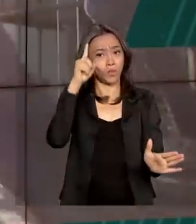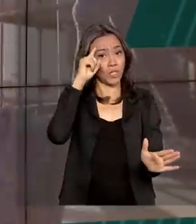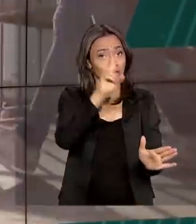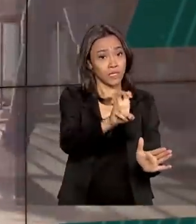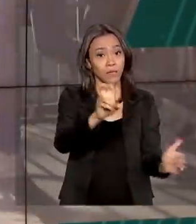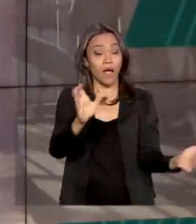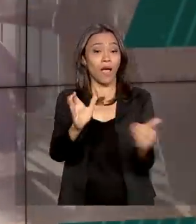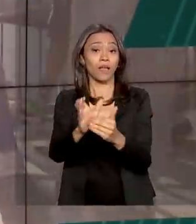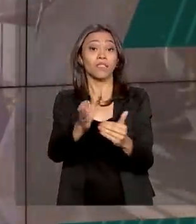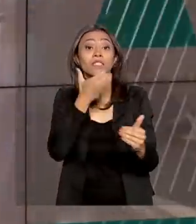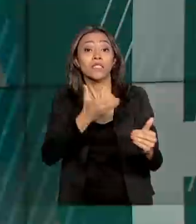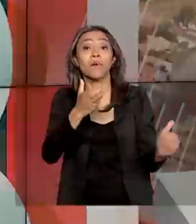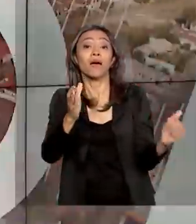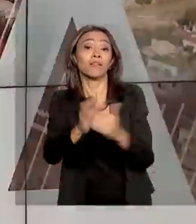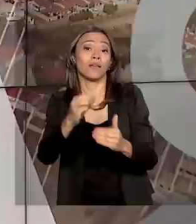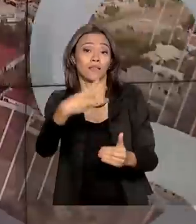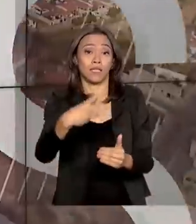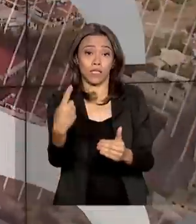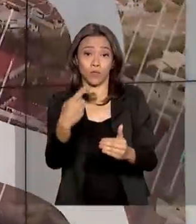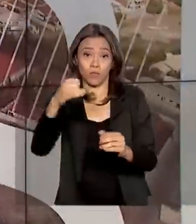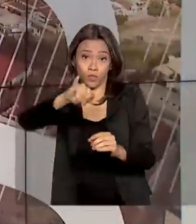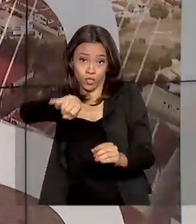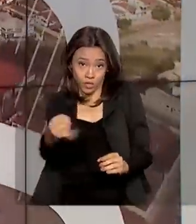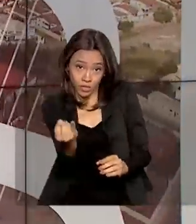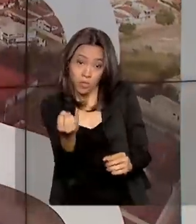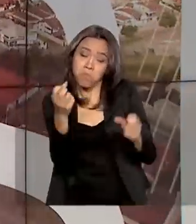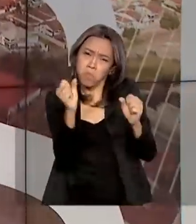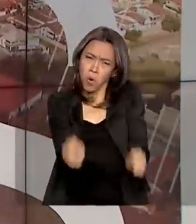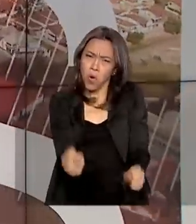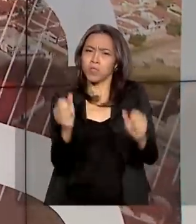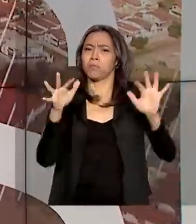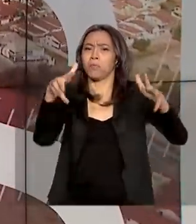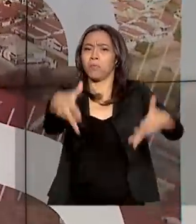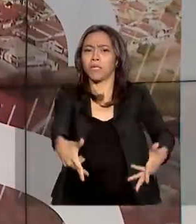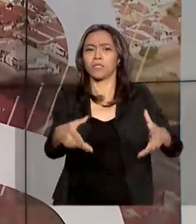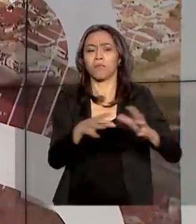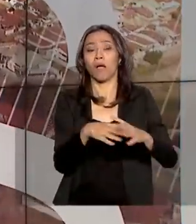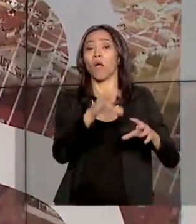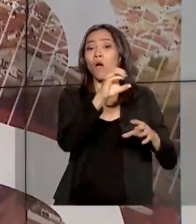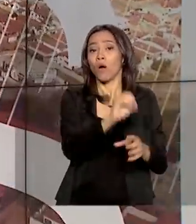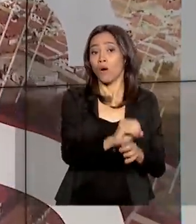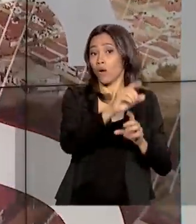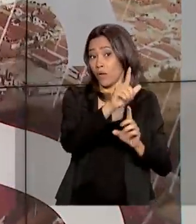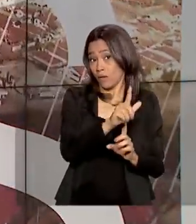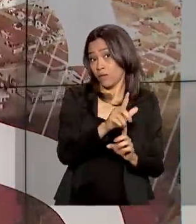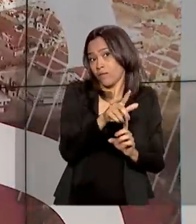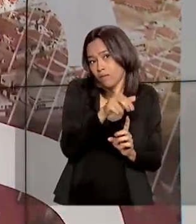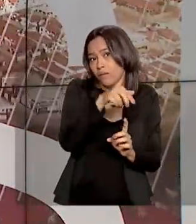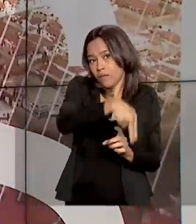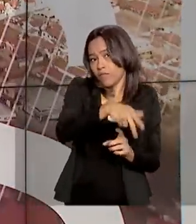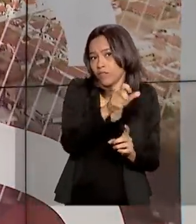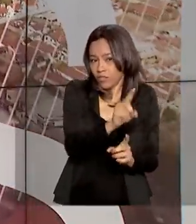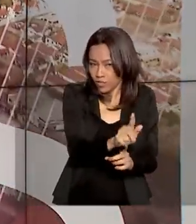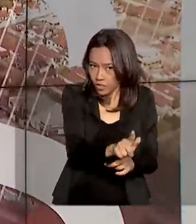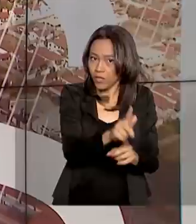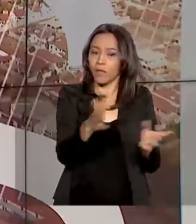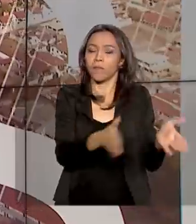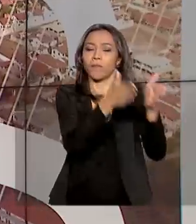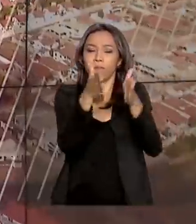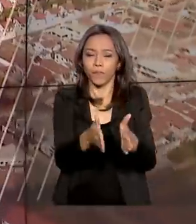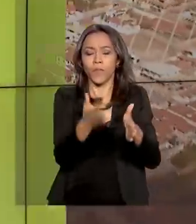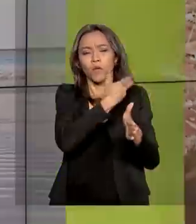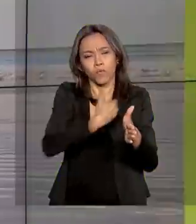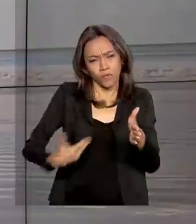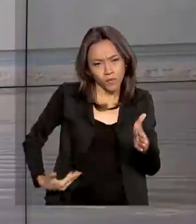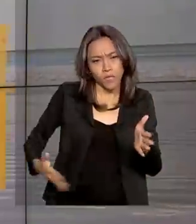dezembro a 31 de janeiro. Poderão concorrer organizações da sociedade civil sem fins lucrativos, organizações públicas